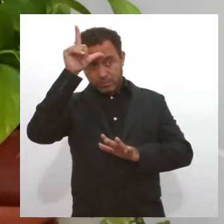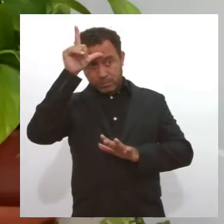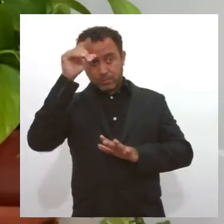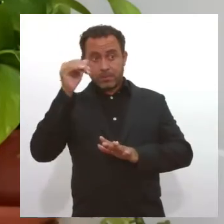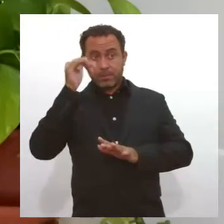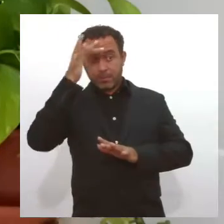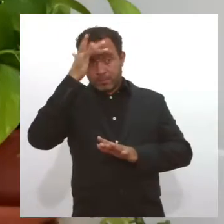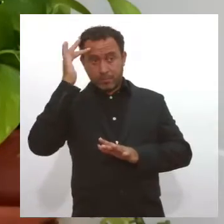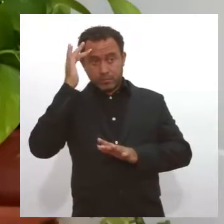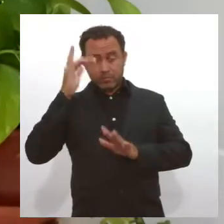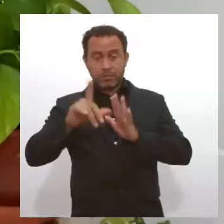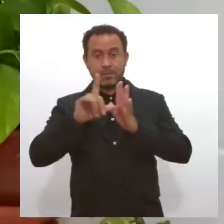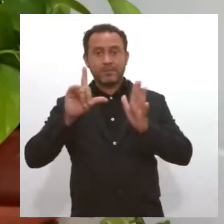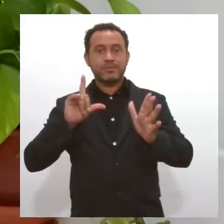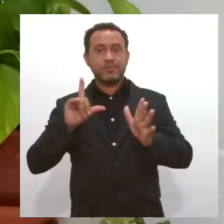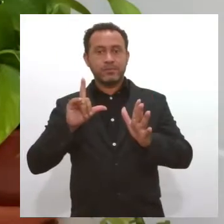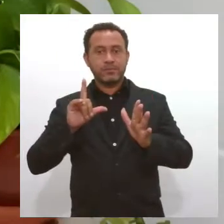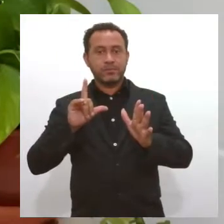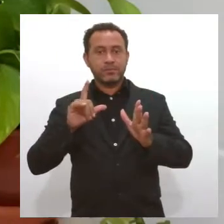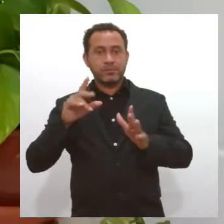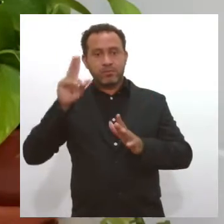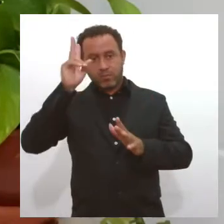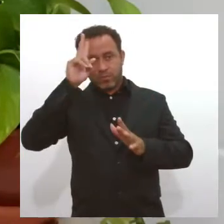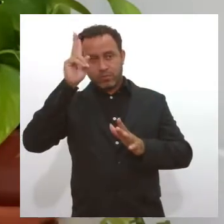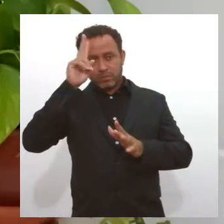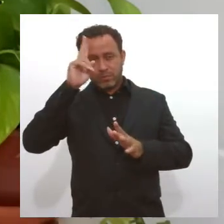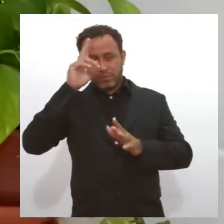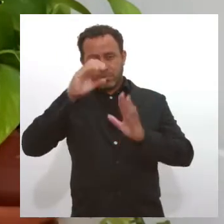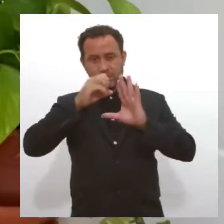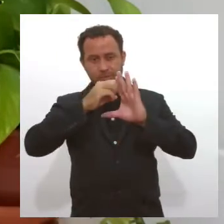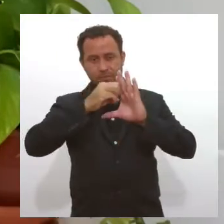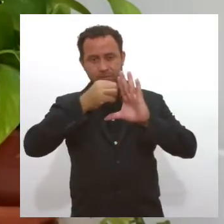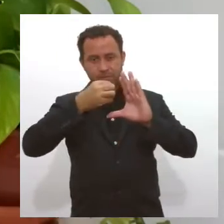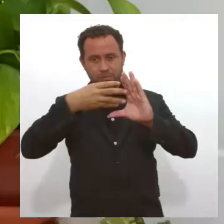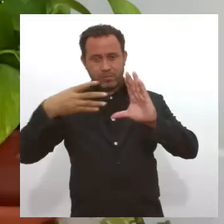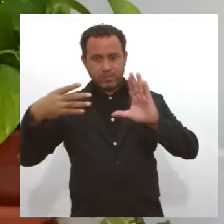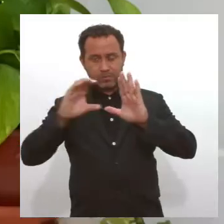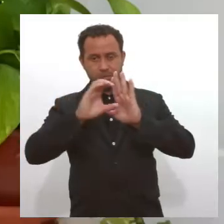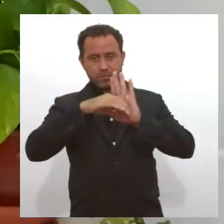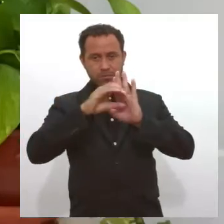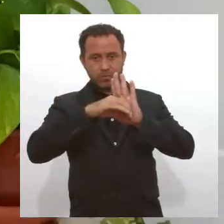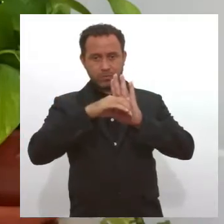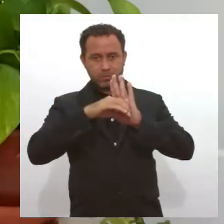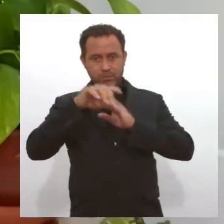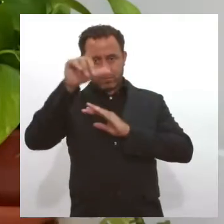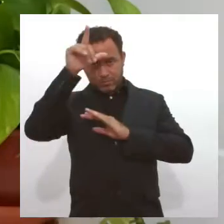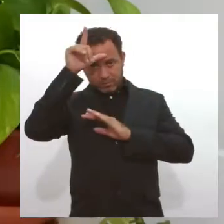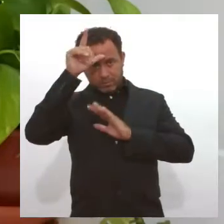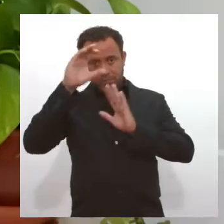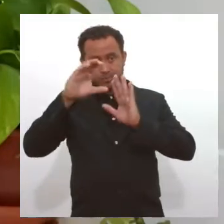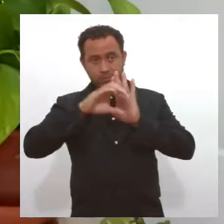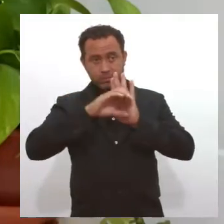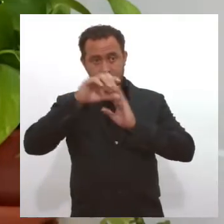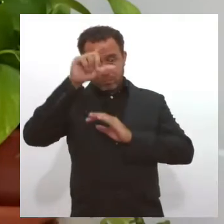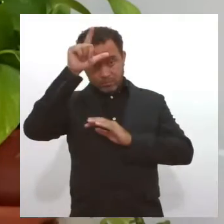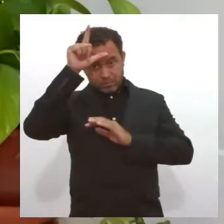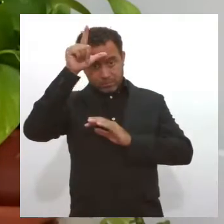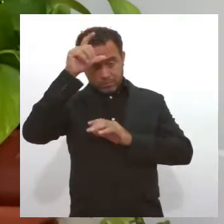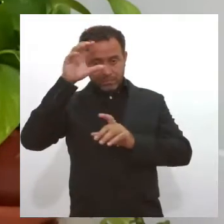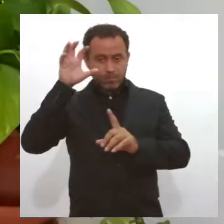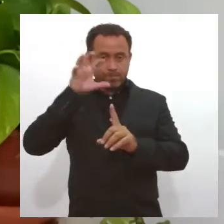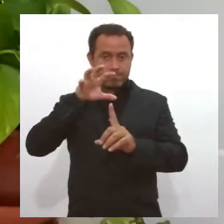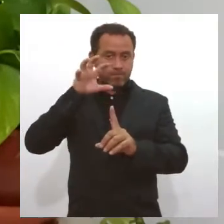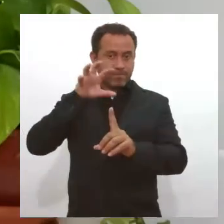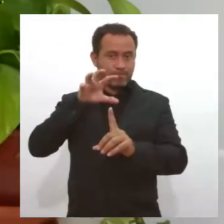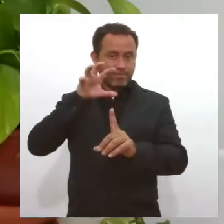Mas antes disso, vamos recordar do conceito basilar sobre liderar. Liderança é influência.